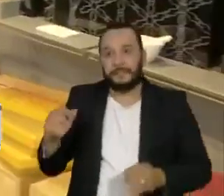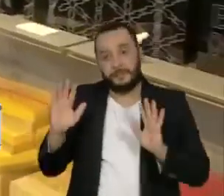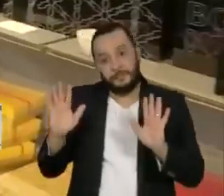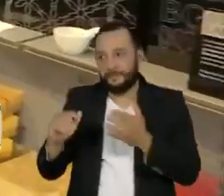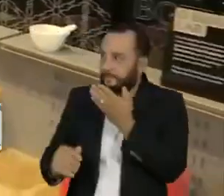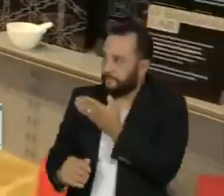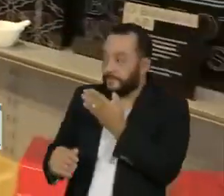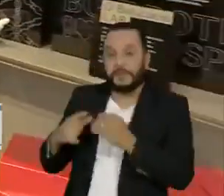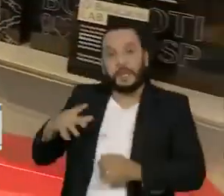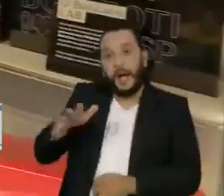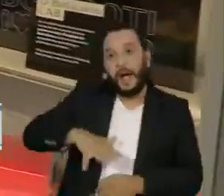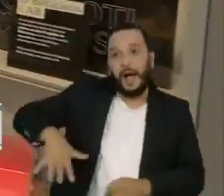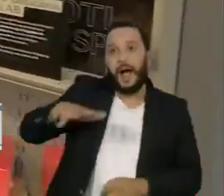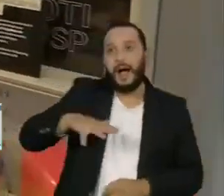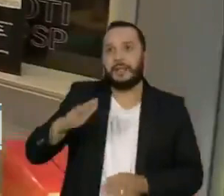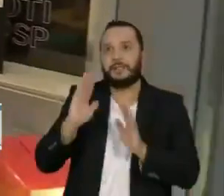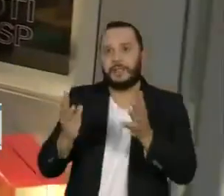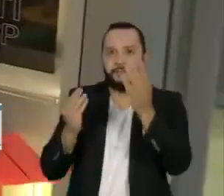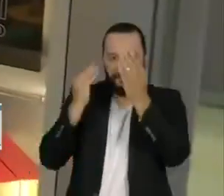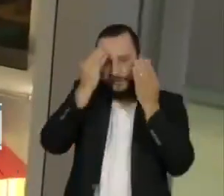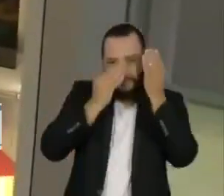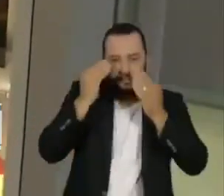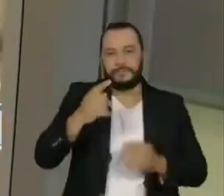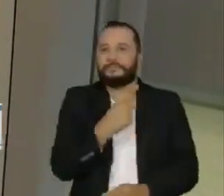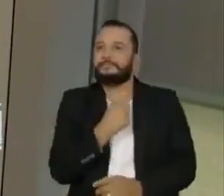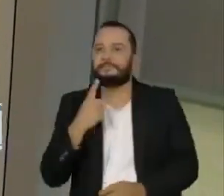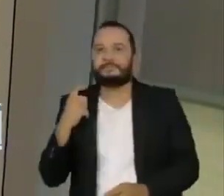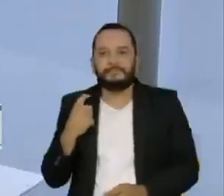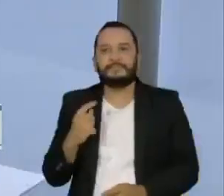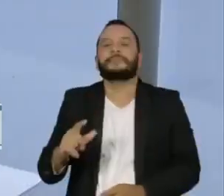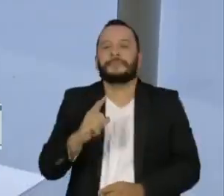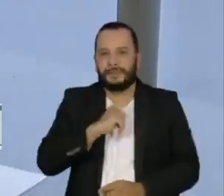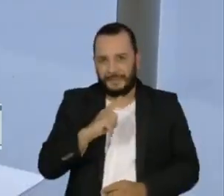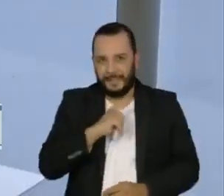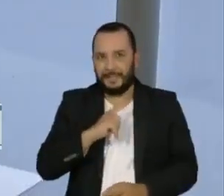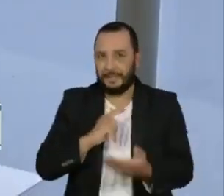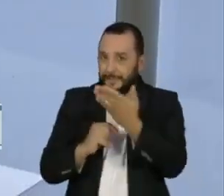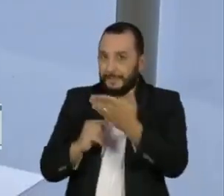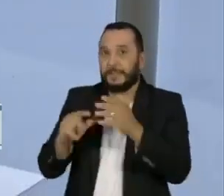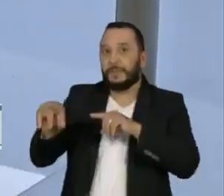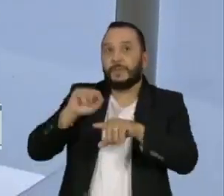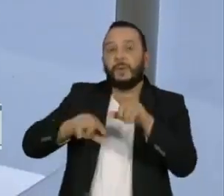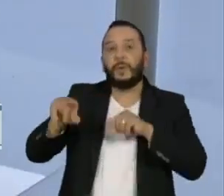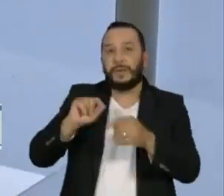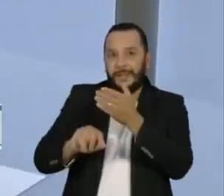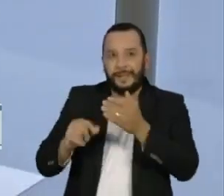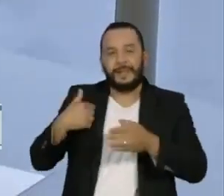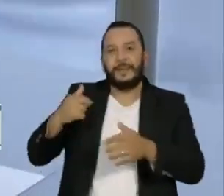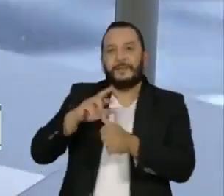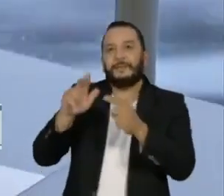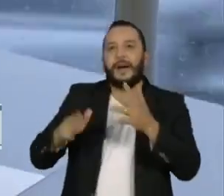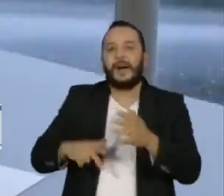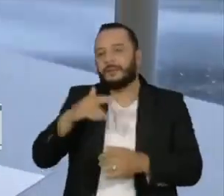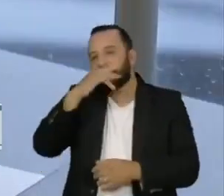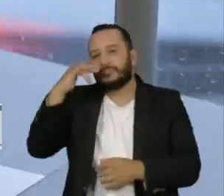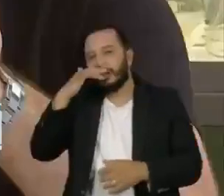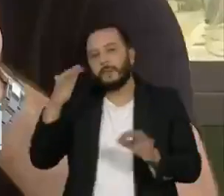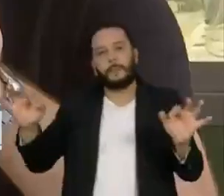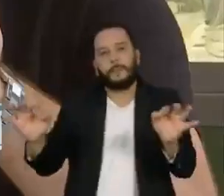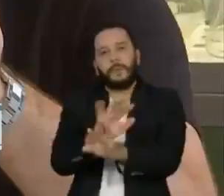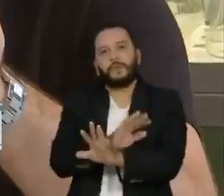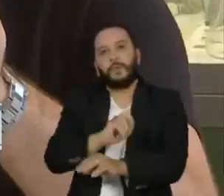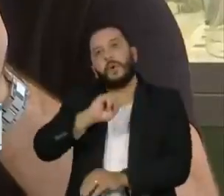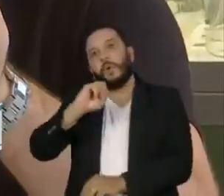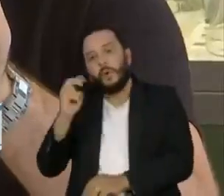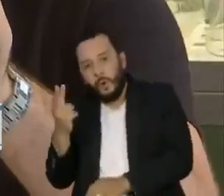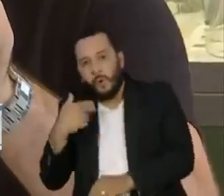esta loja de cosméticos transformou a perfumaria em ritual. Dá para escolher uma das dezenas de fragrâncias prontas